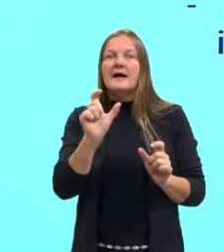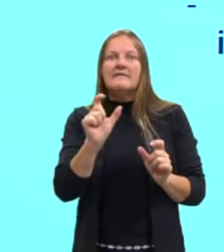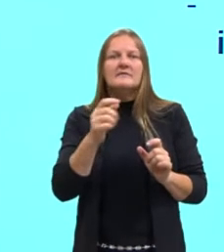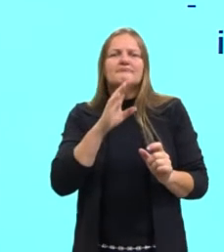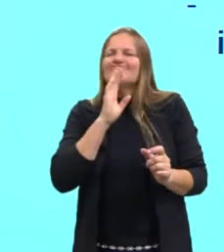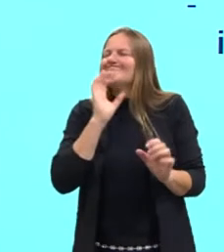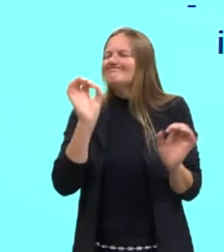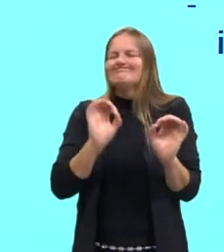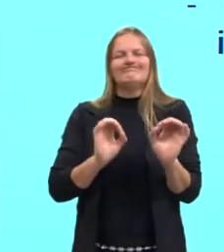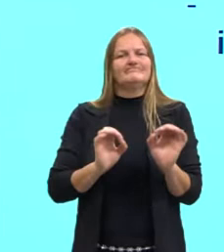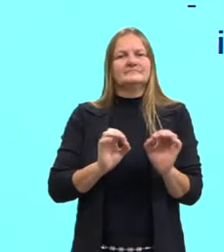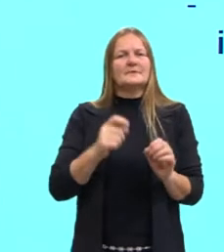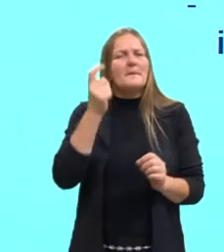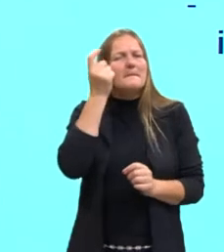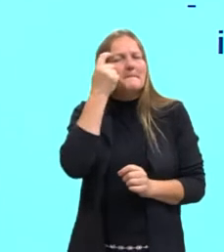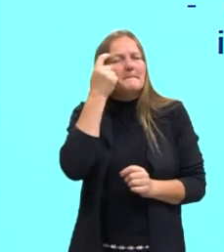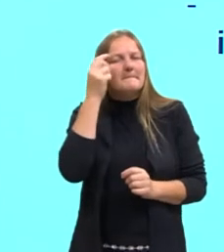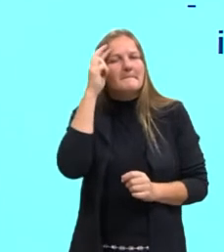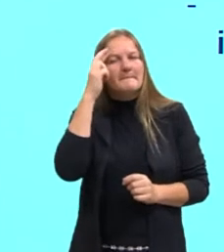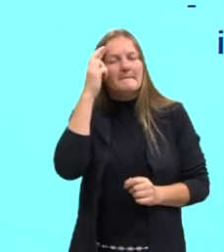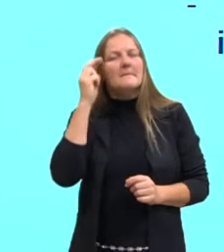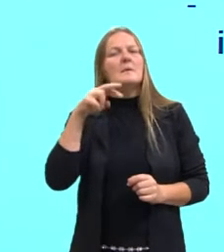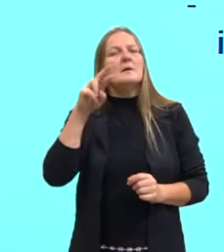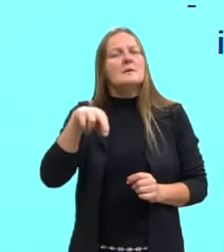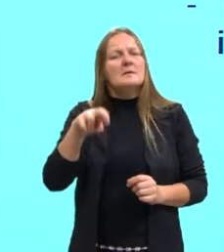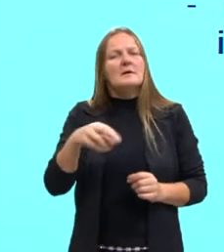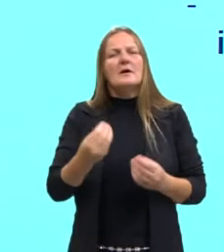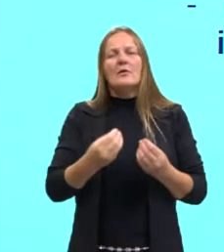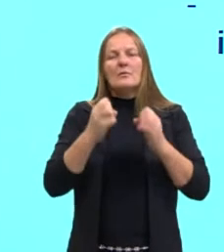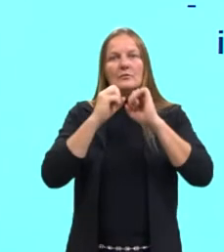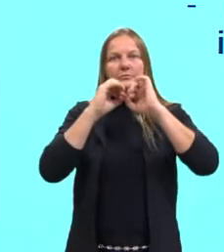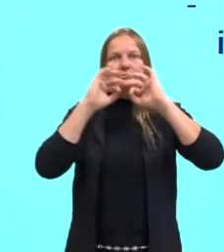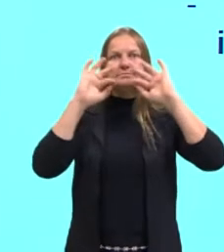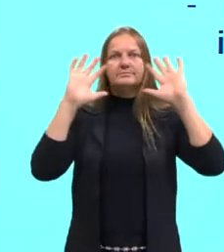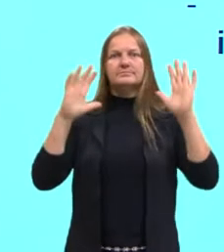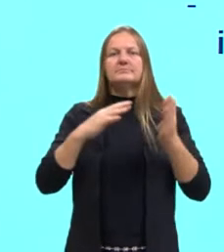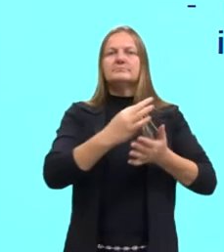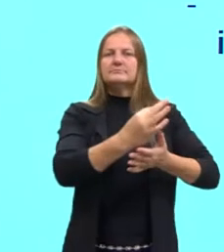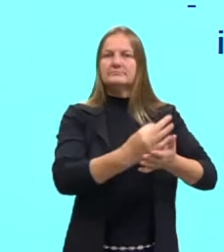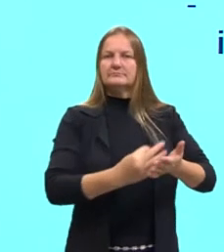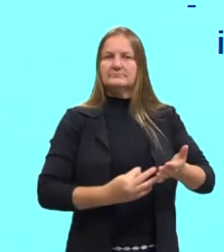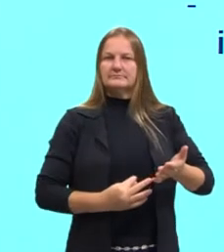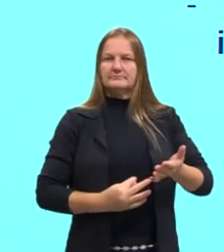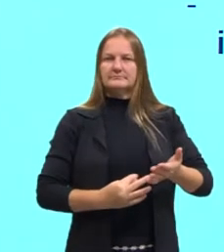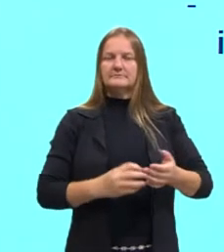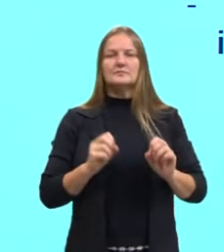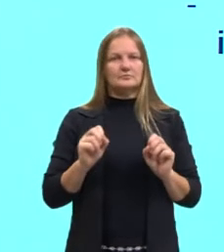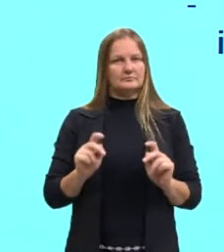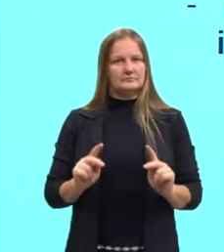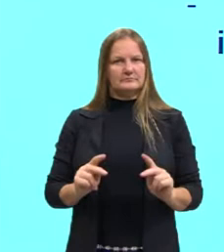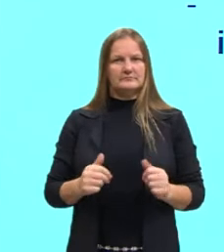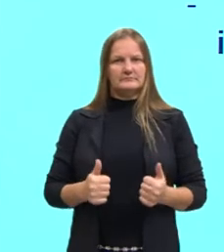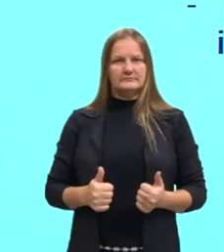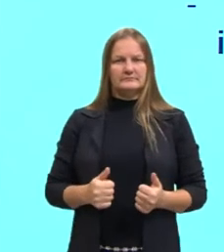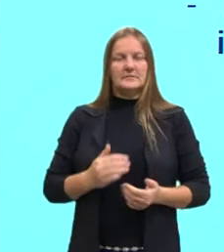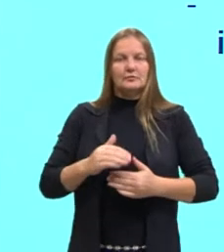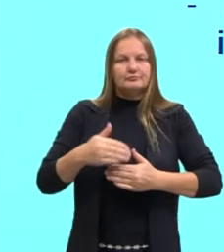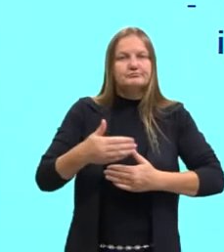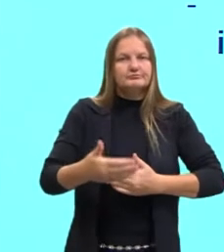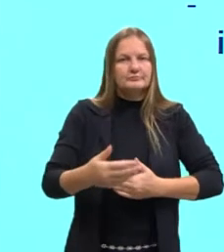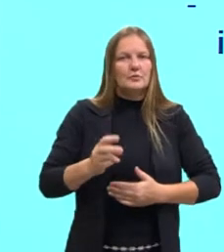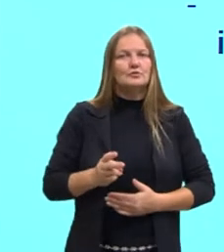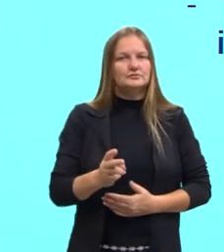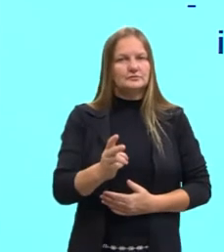pensamentos, raciocínios, de como eu vou entender aquele texto. Ok, pessoal? Vamos adiante, então.